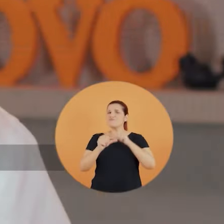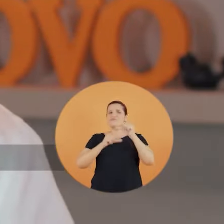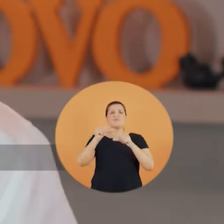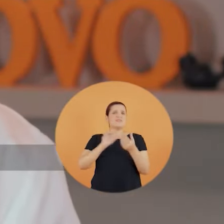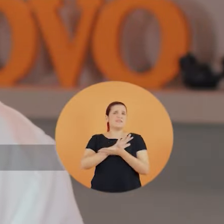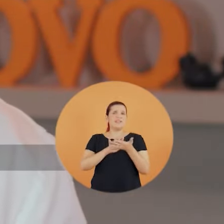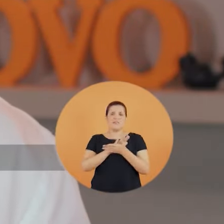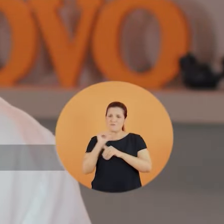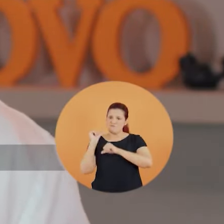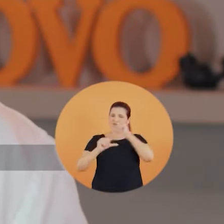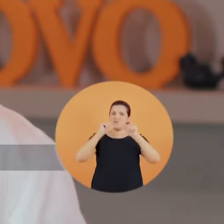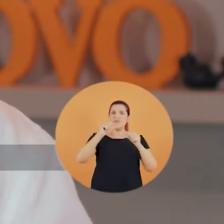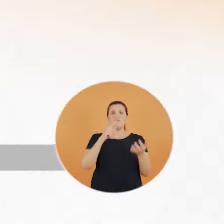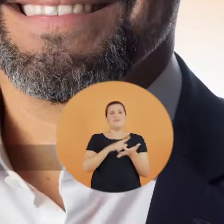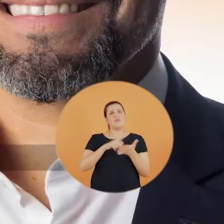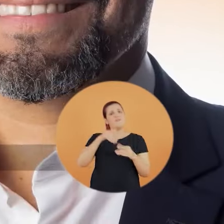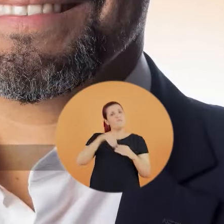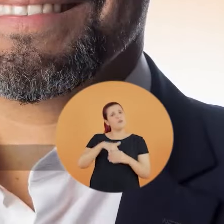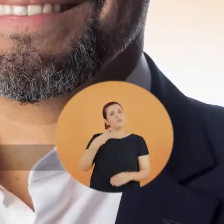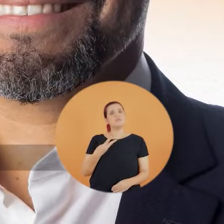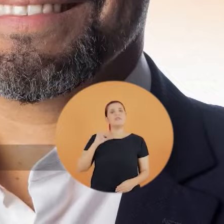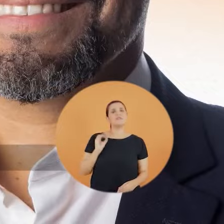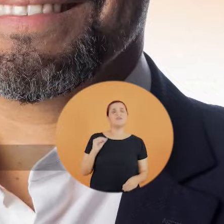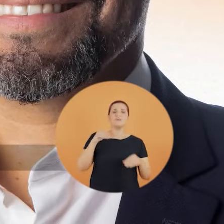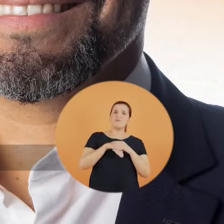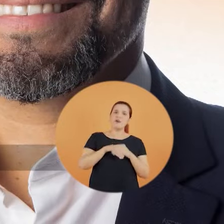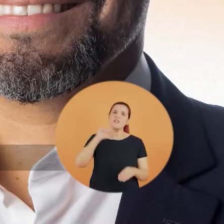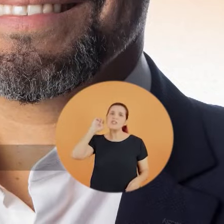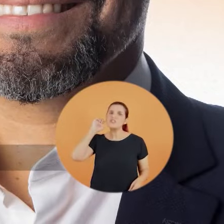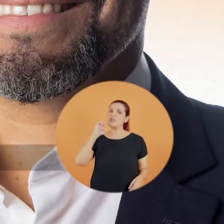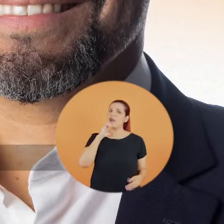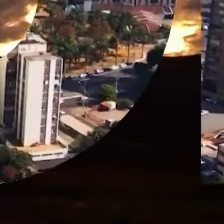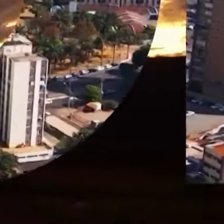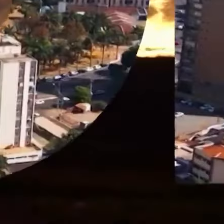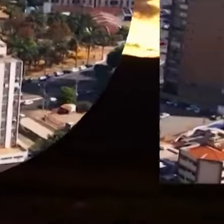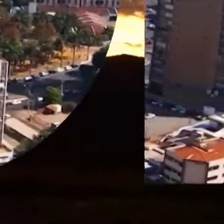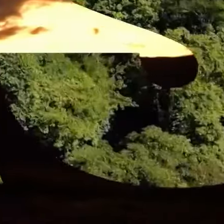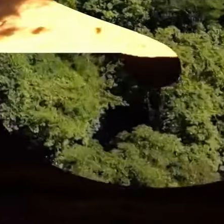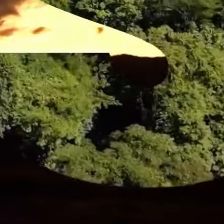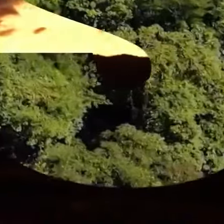você, para a mudança de verdade. Vote 30. Vote Edgar Diniz.